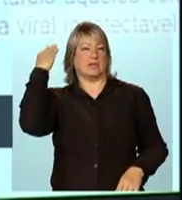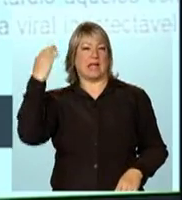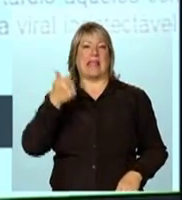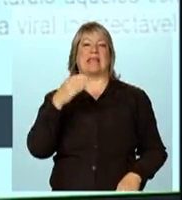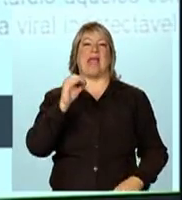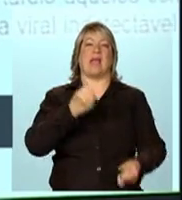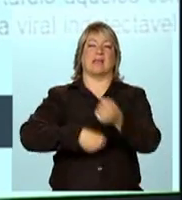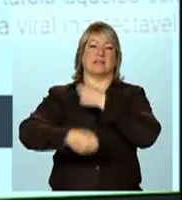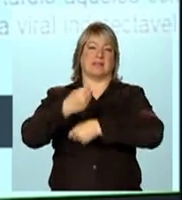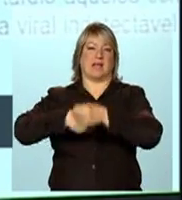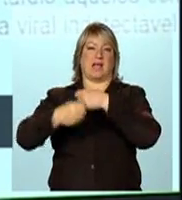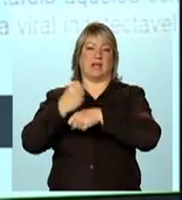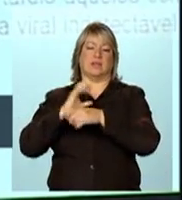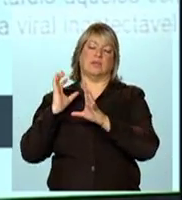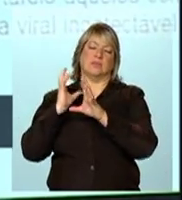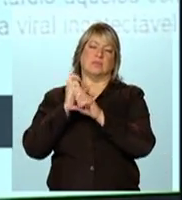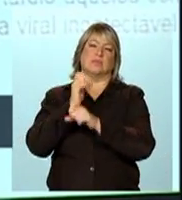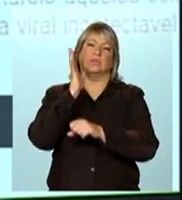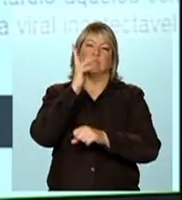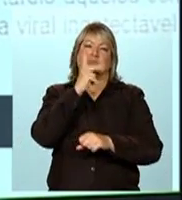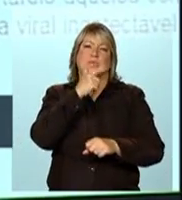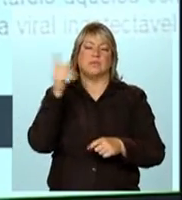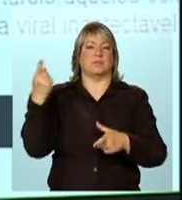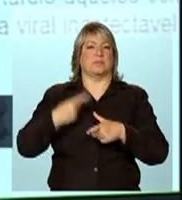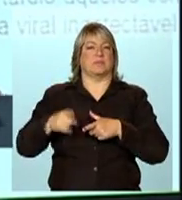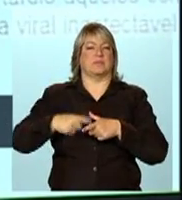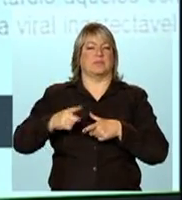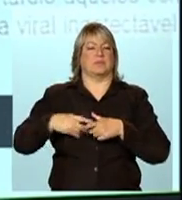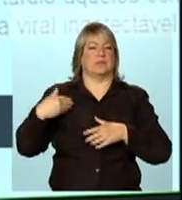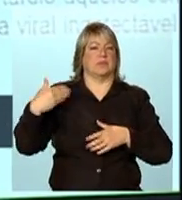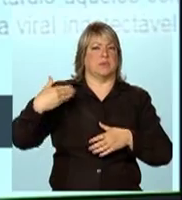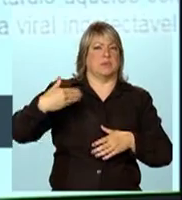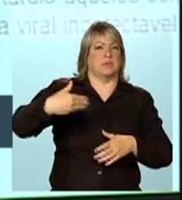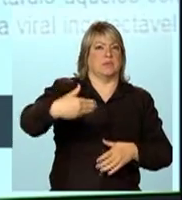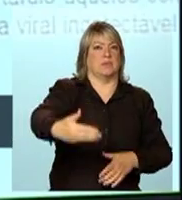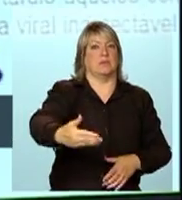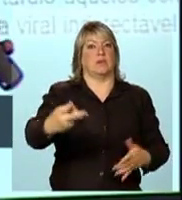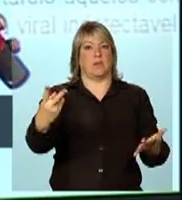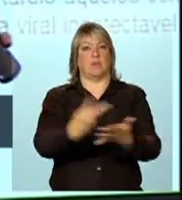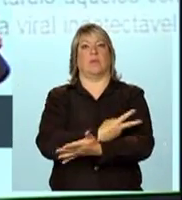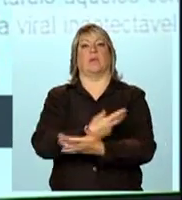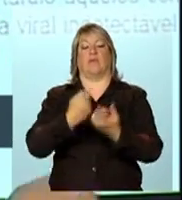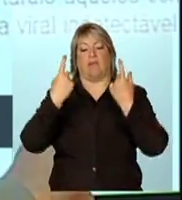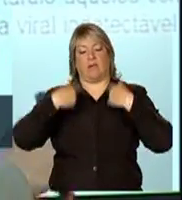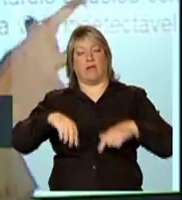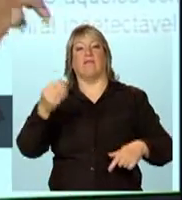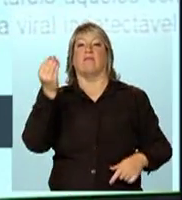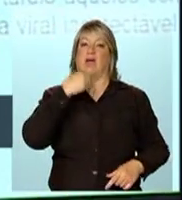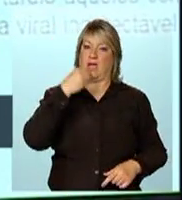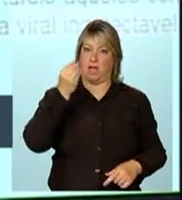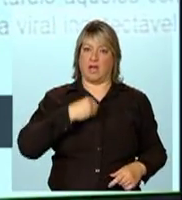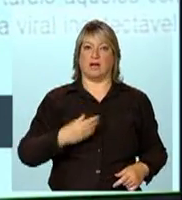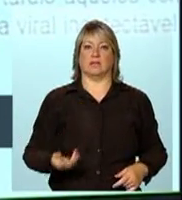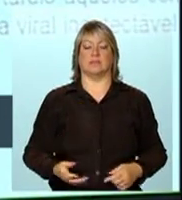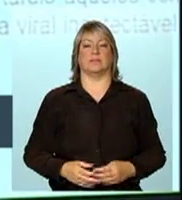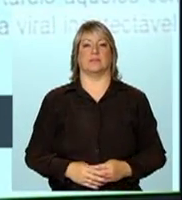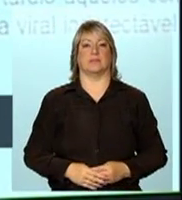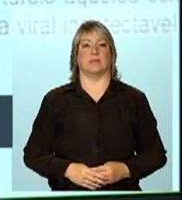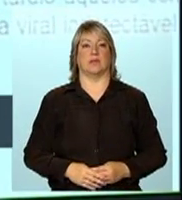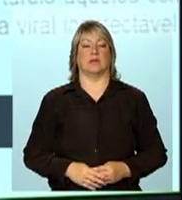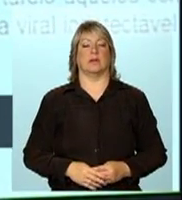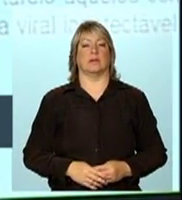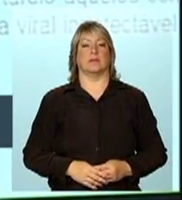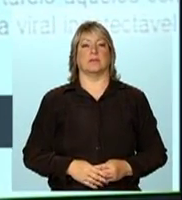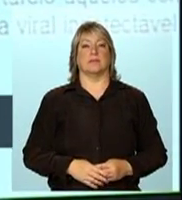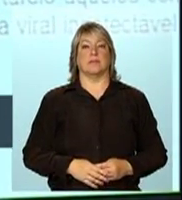você espera que elas já tenham um comprometimento maior do sistema imunológico. Por outro lado, vamos dizer assim, na outra ponta